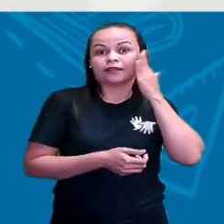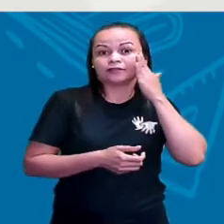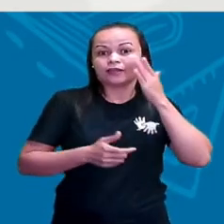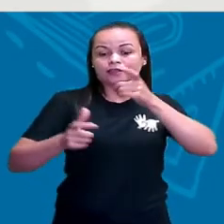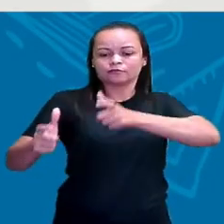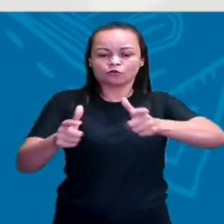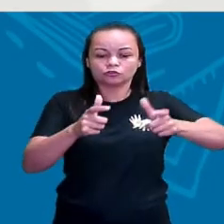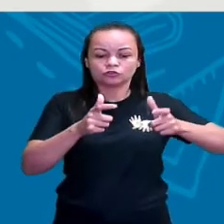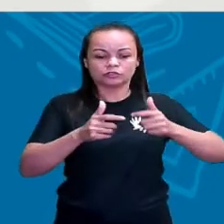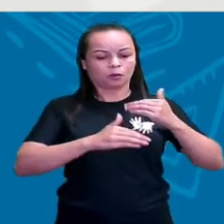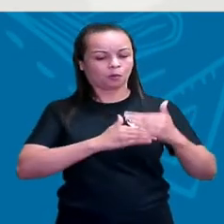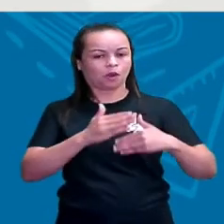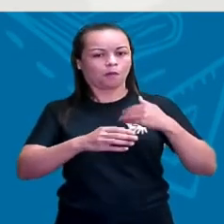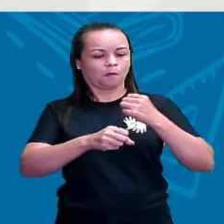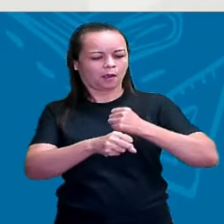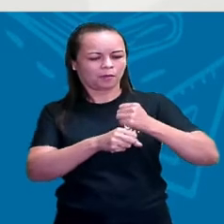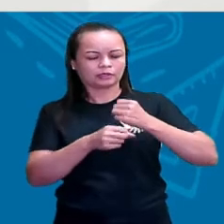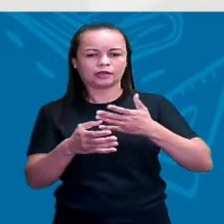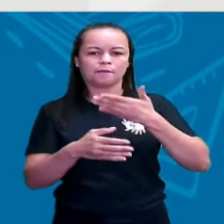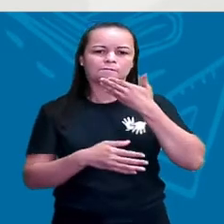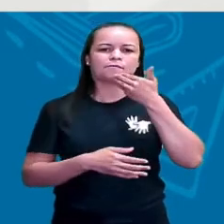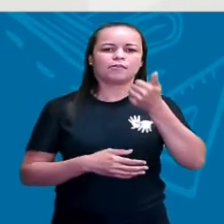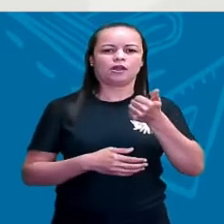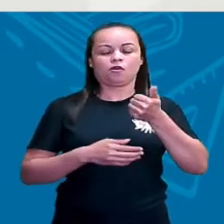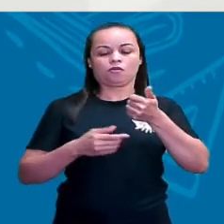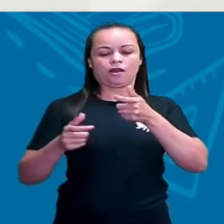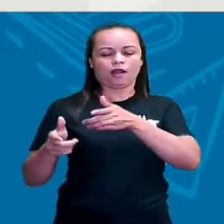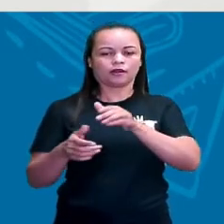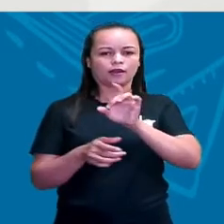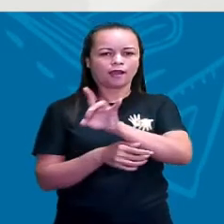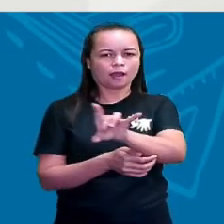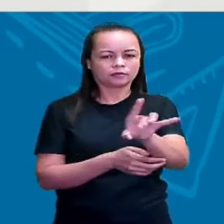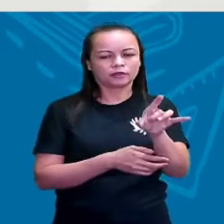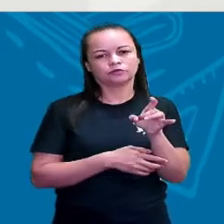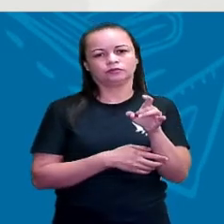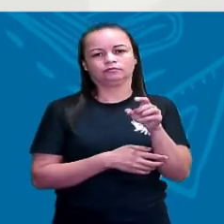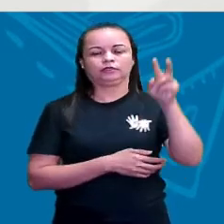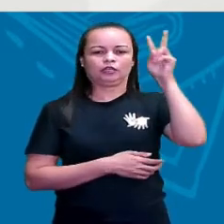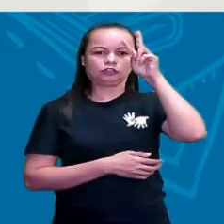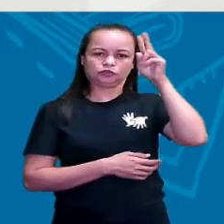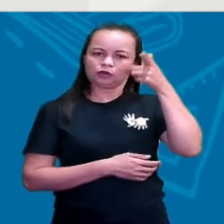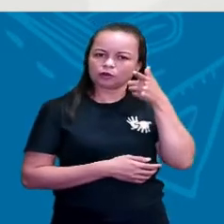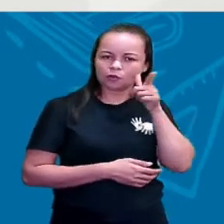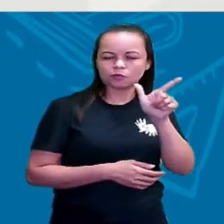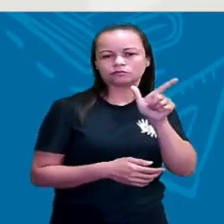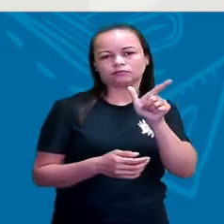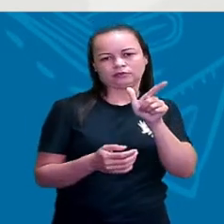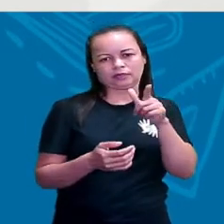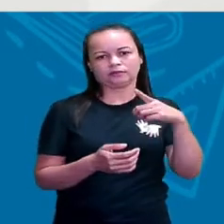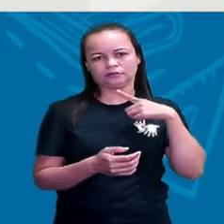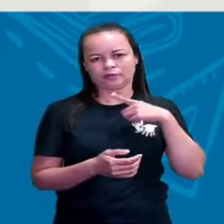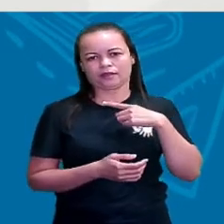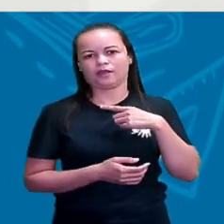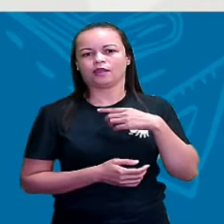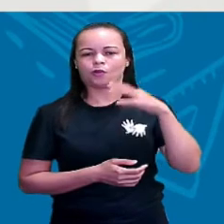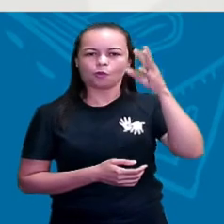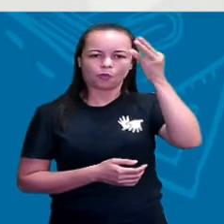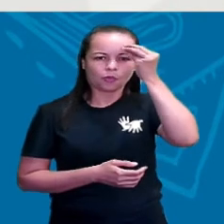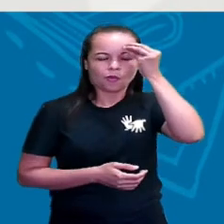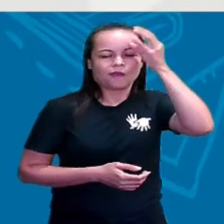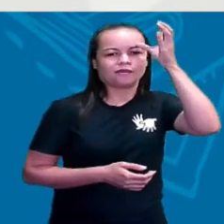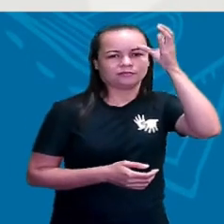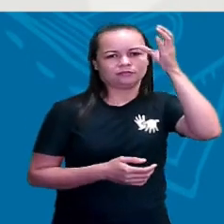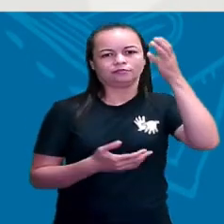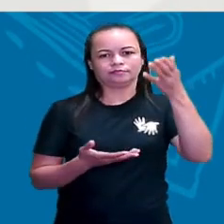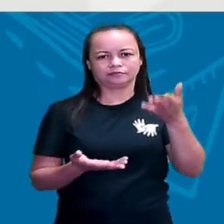lugares e sempre buscar a melhoria deles. E através da história, a gente consegue ter esse tipo de conhecimento. Tá?